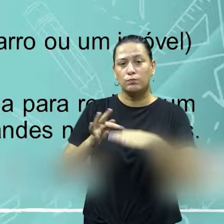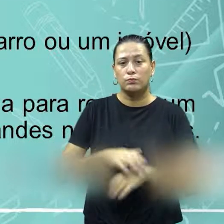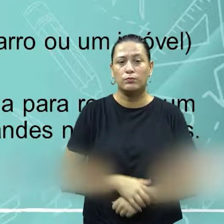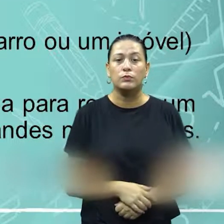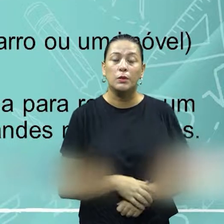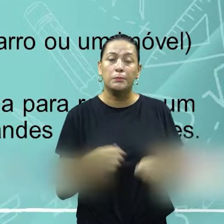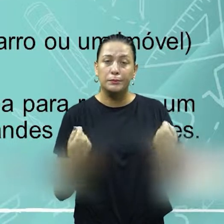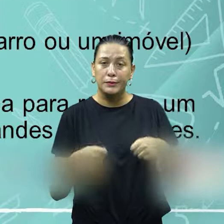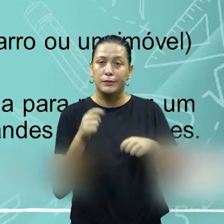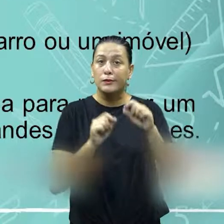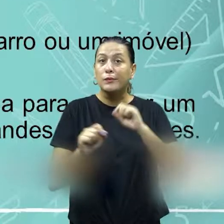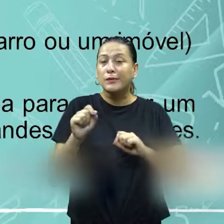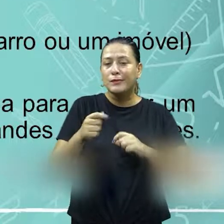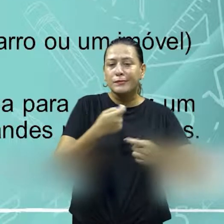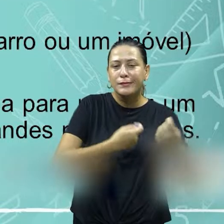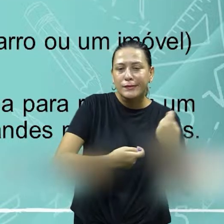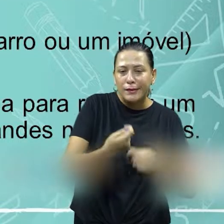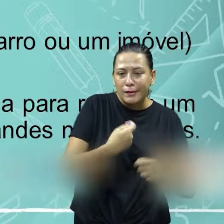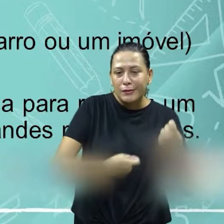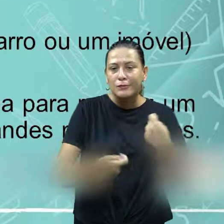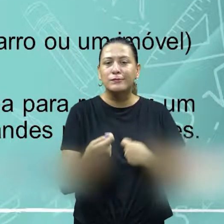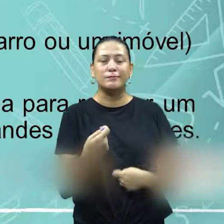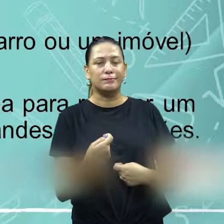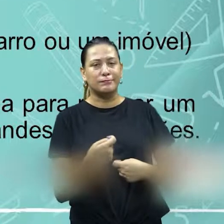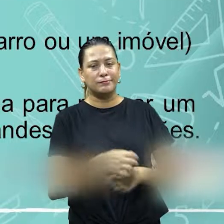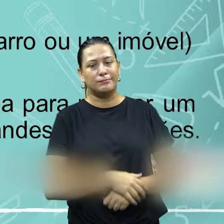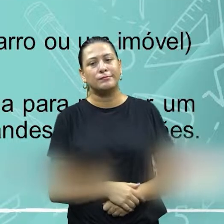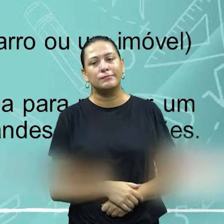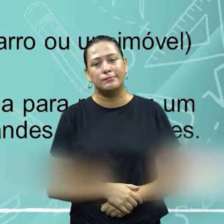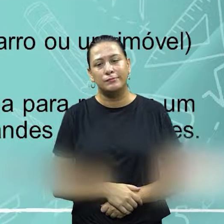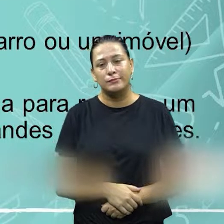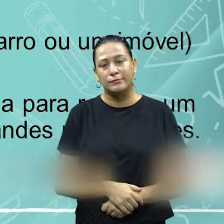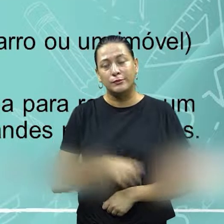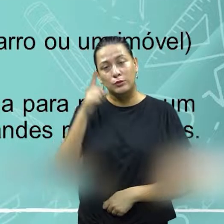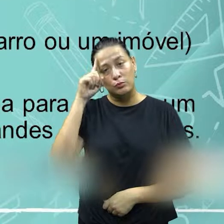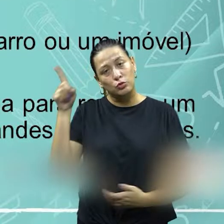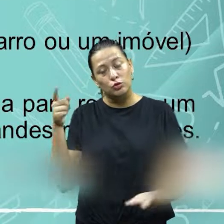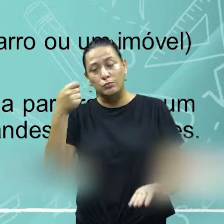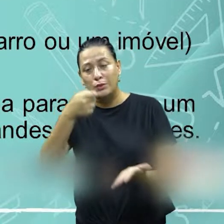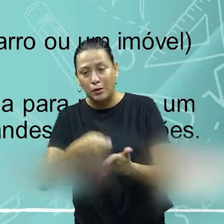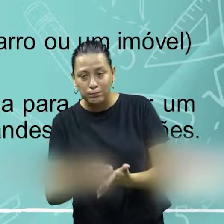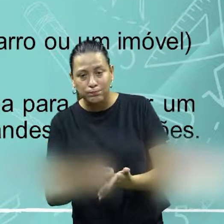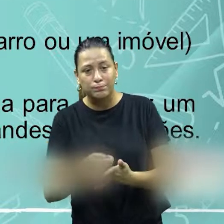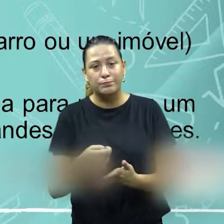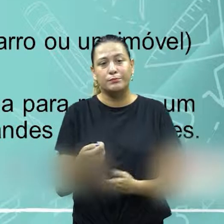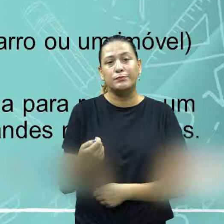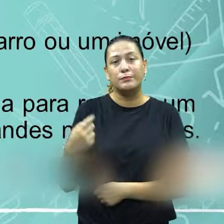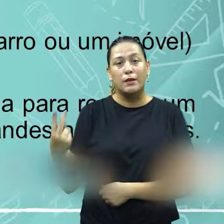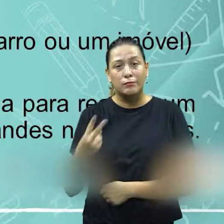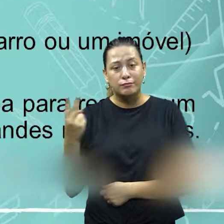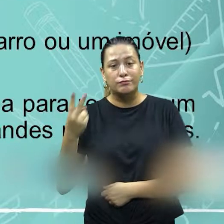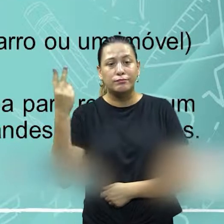para isso, necessita negociar com eles prazo, preço,